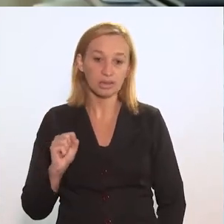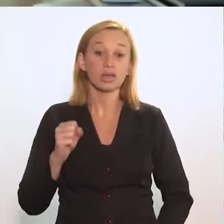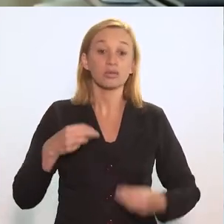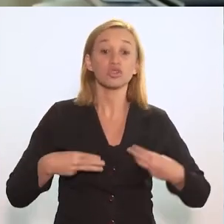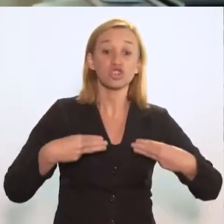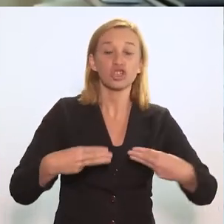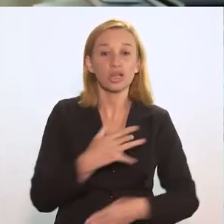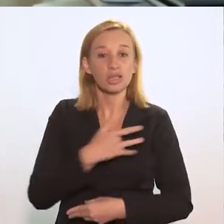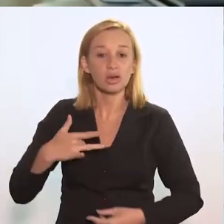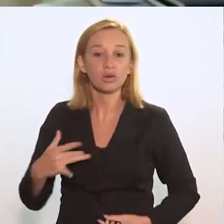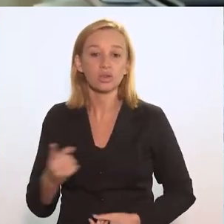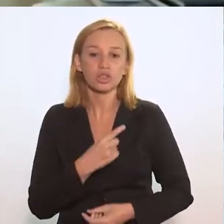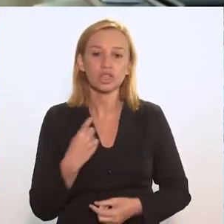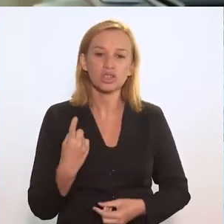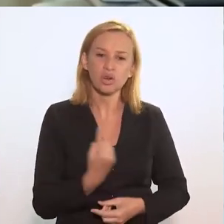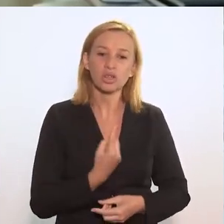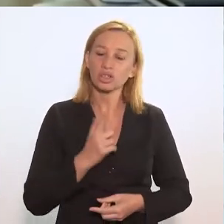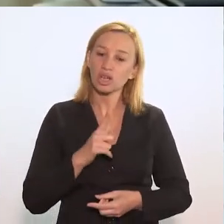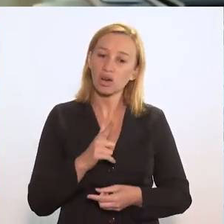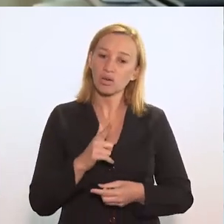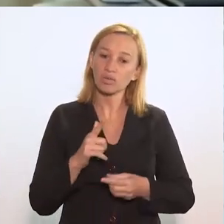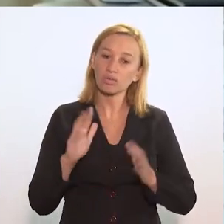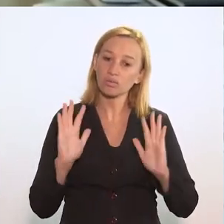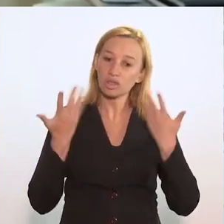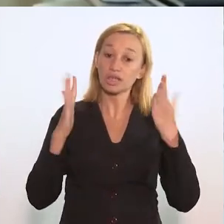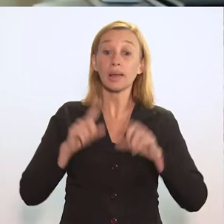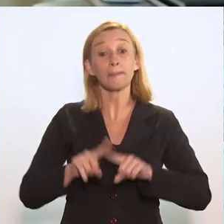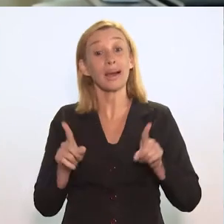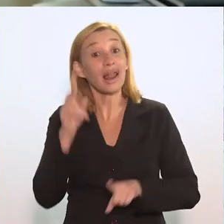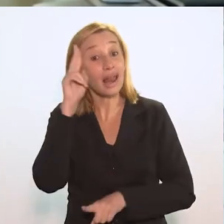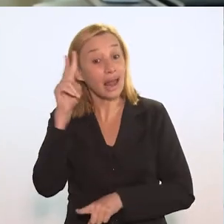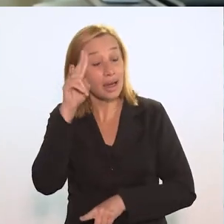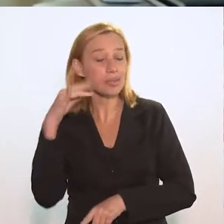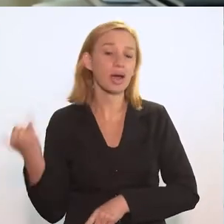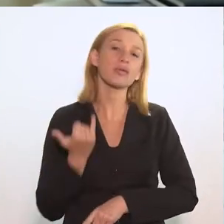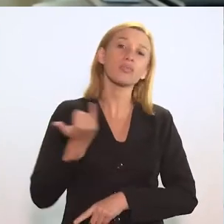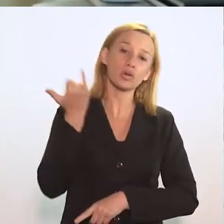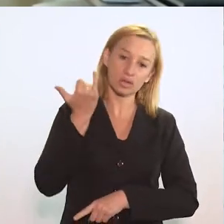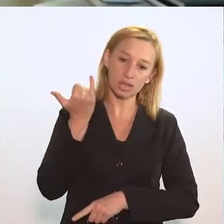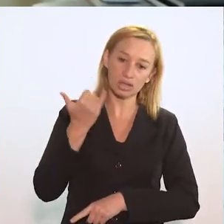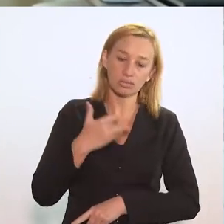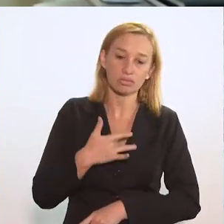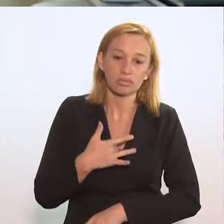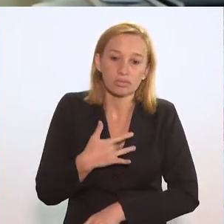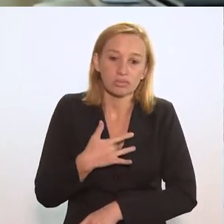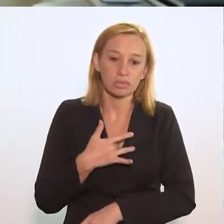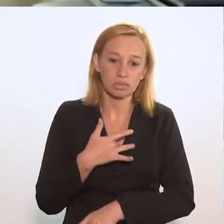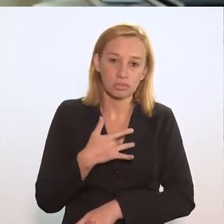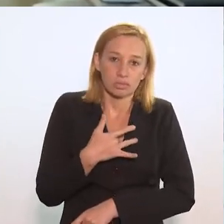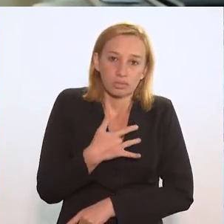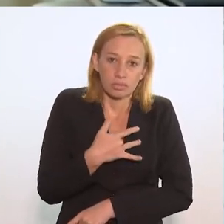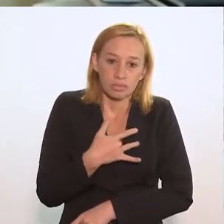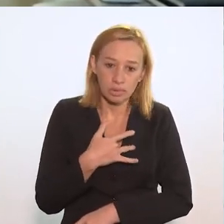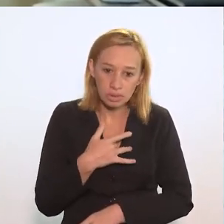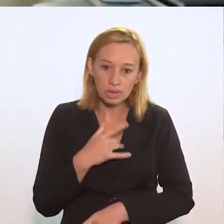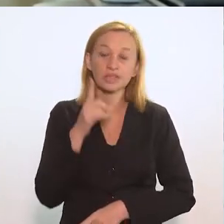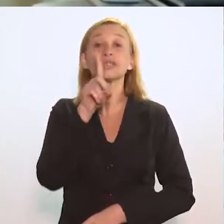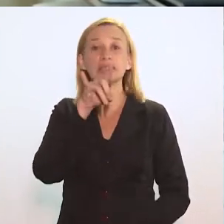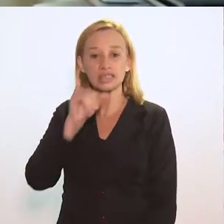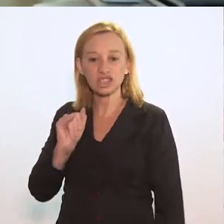pelo Ministério da Saúde, no qual a gente não comemora, mas lembra a importância da tuberculose.